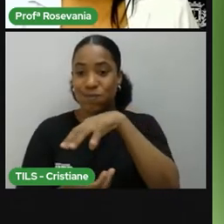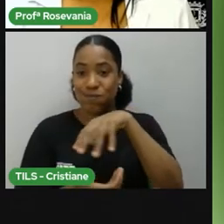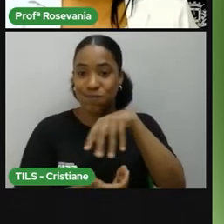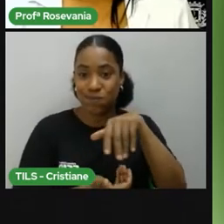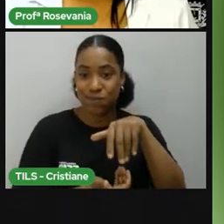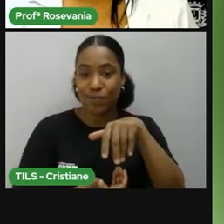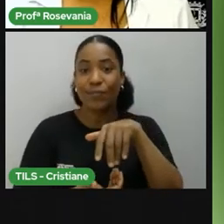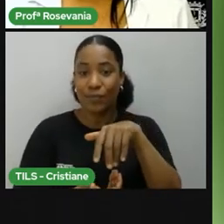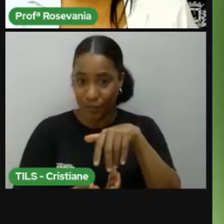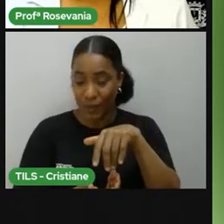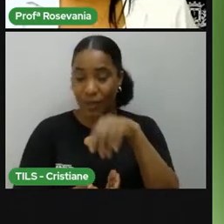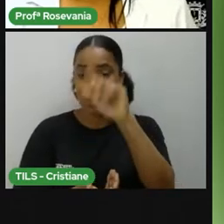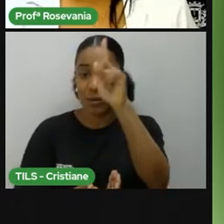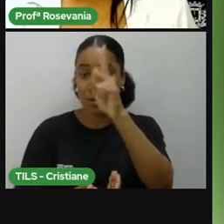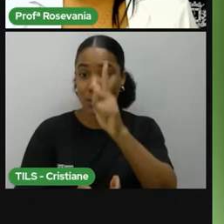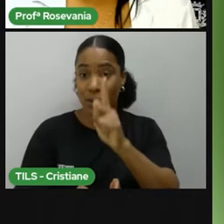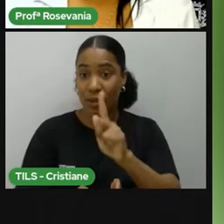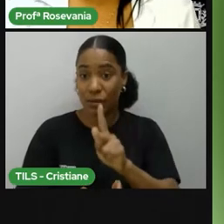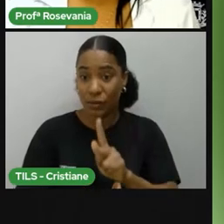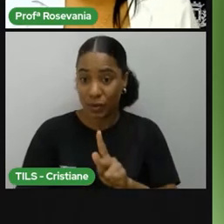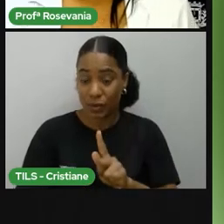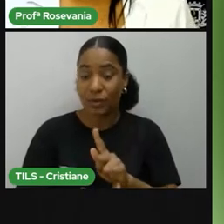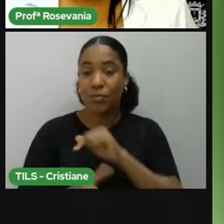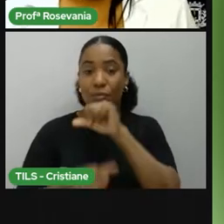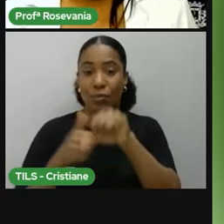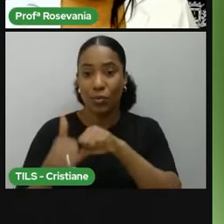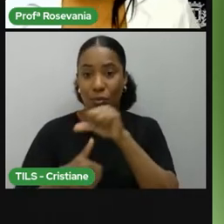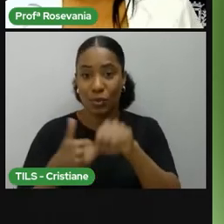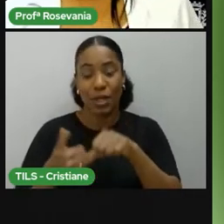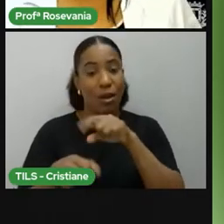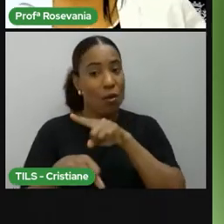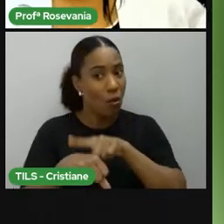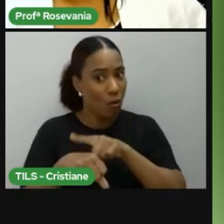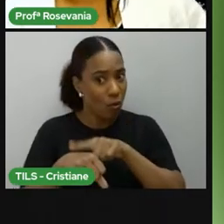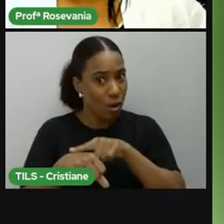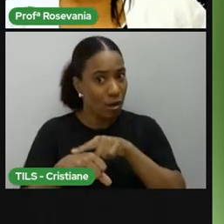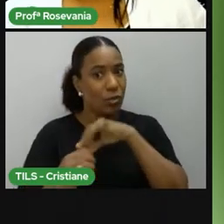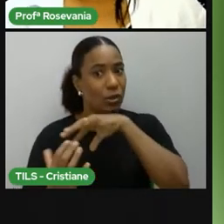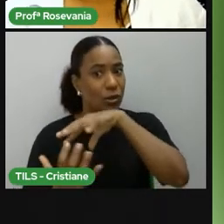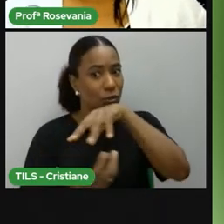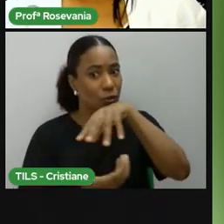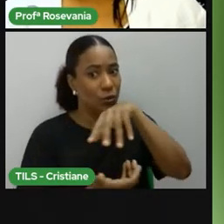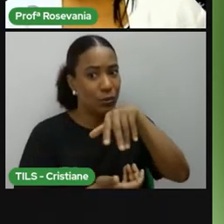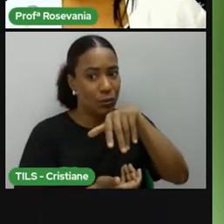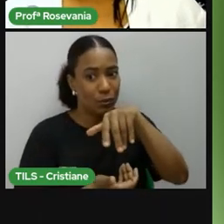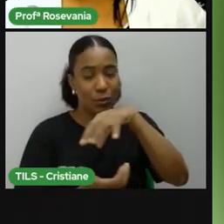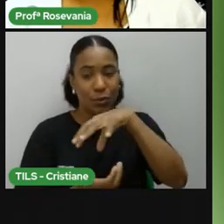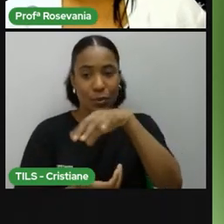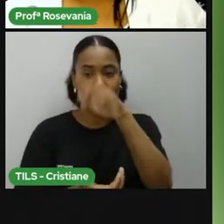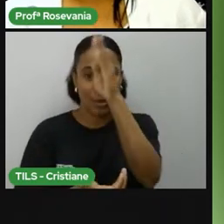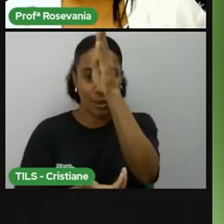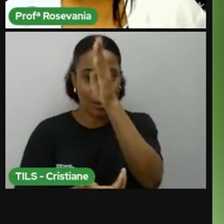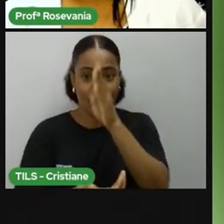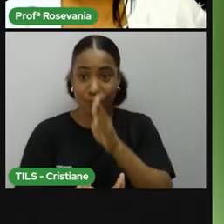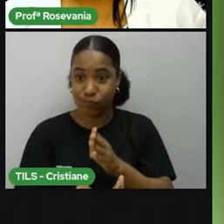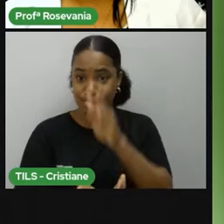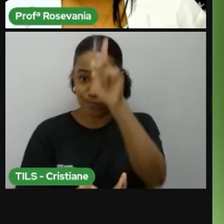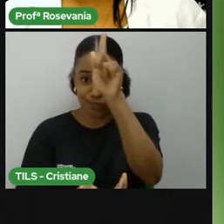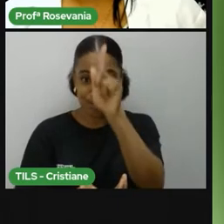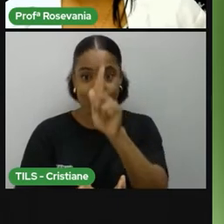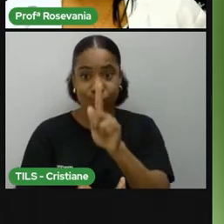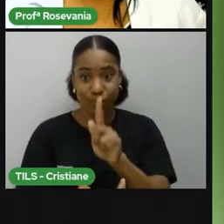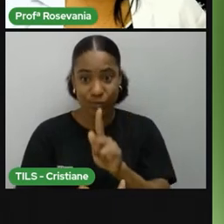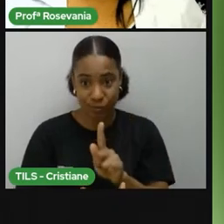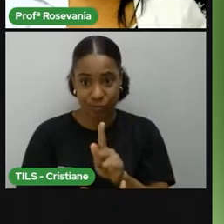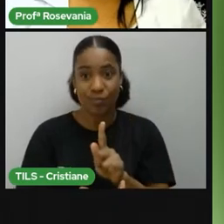ajuda também a importância principal dele à mudança das horas, né? Então, ele, como eu já falei, o granuíte